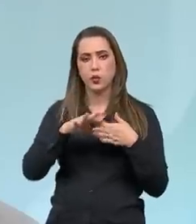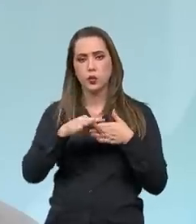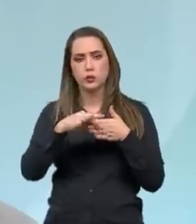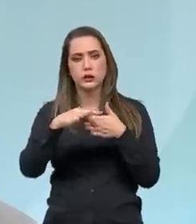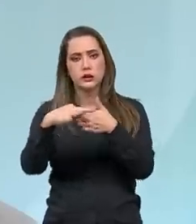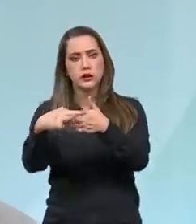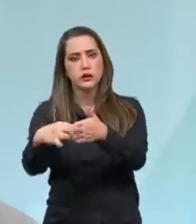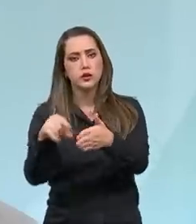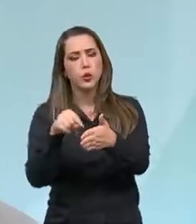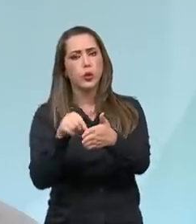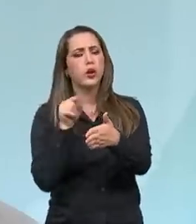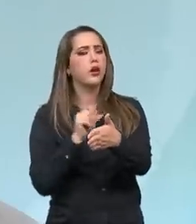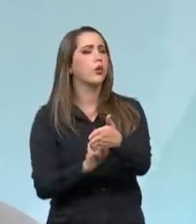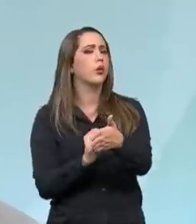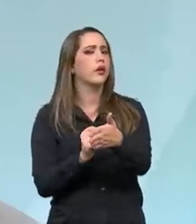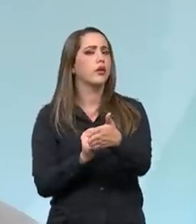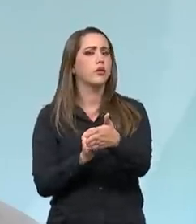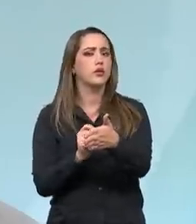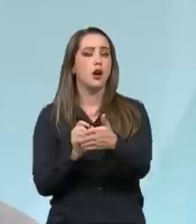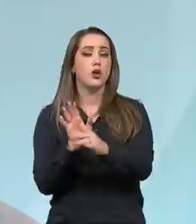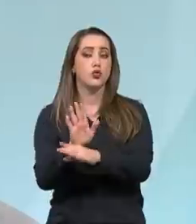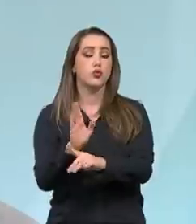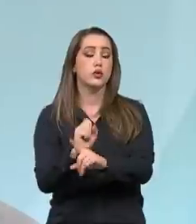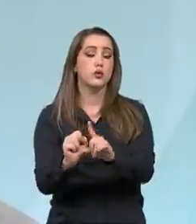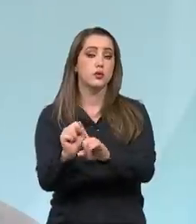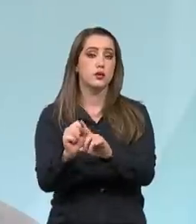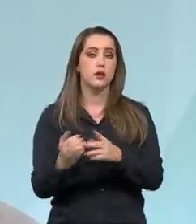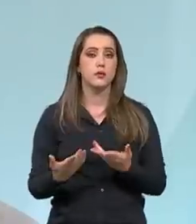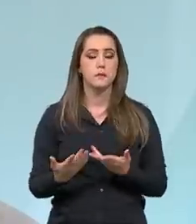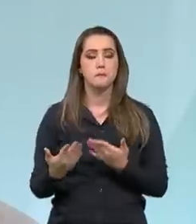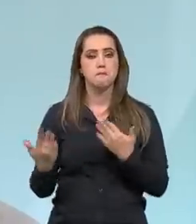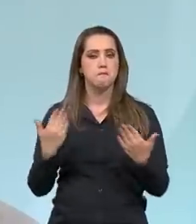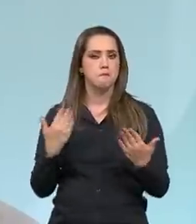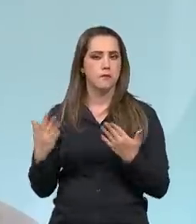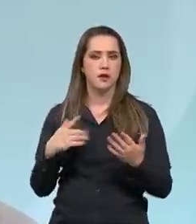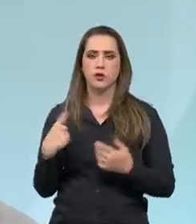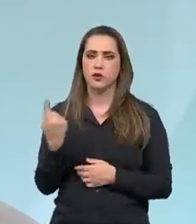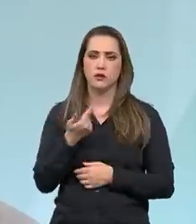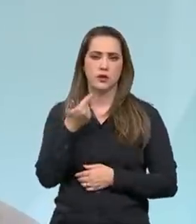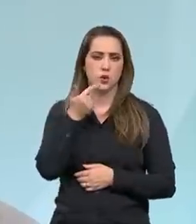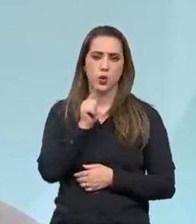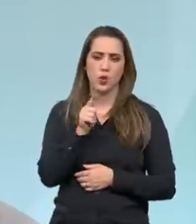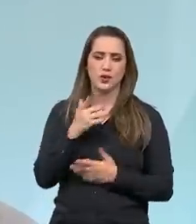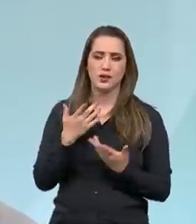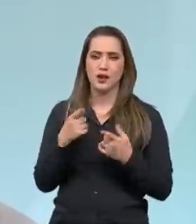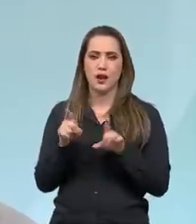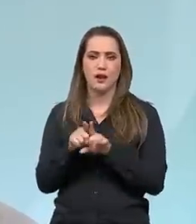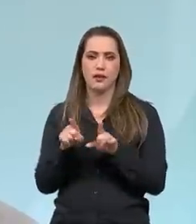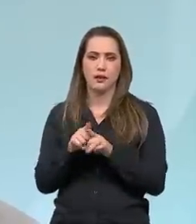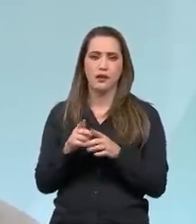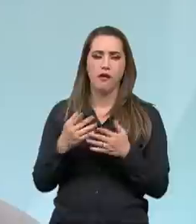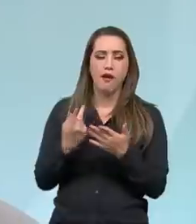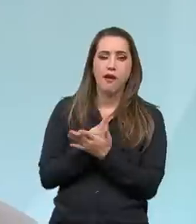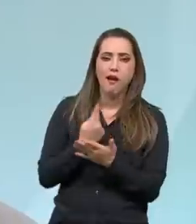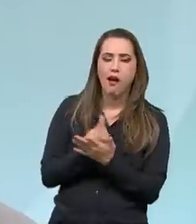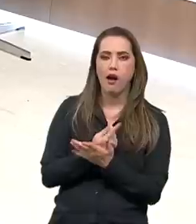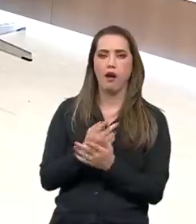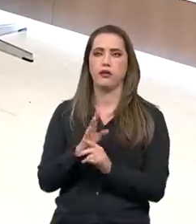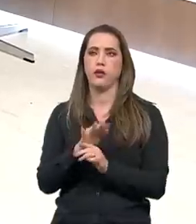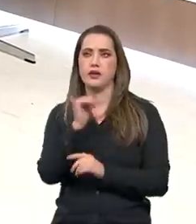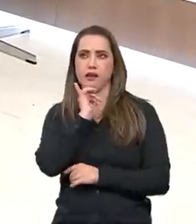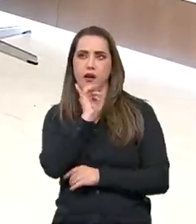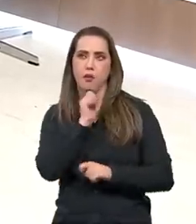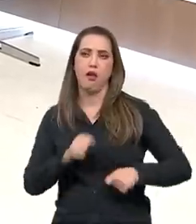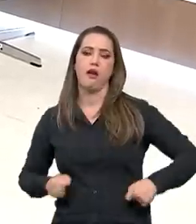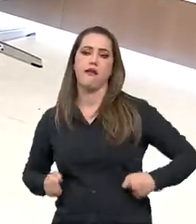o benefício social. Então, você não coloca o carro na frente dos bois. Você não gasta e depois